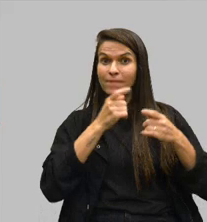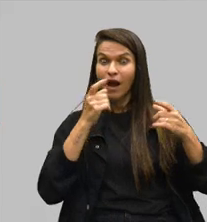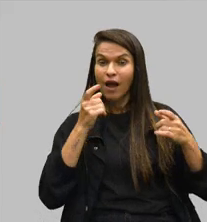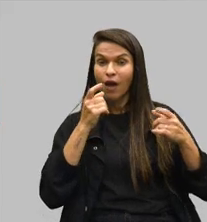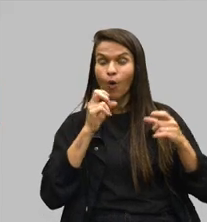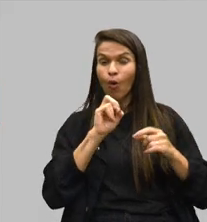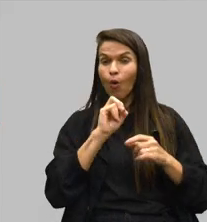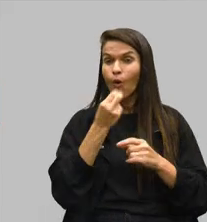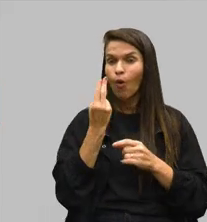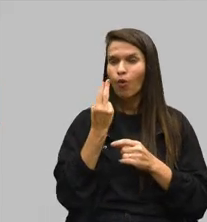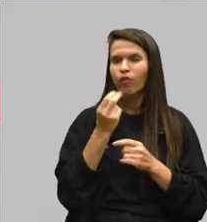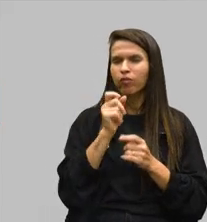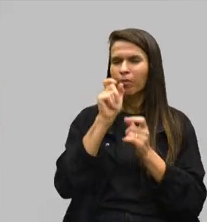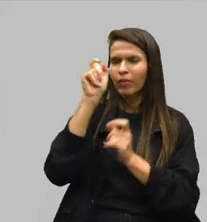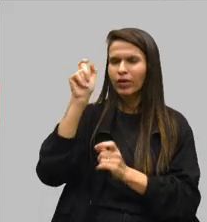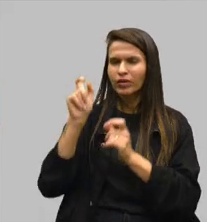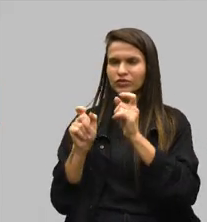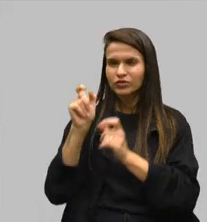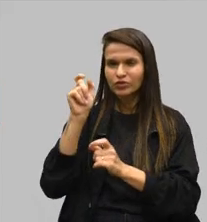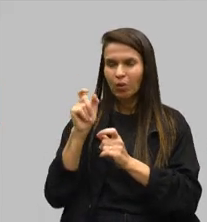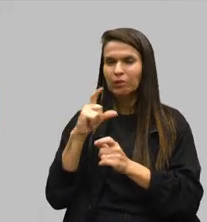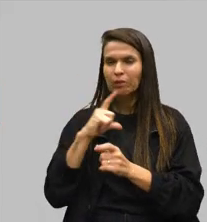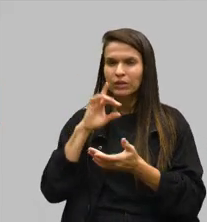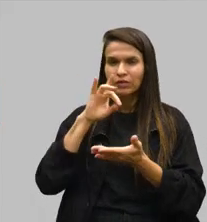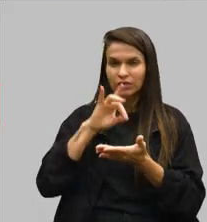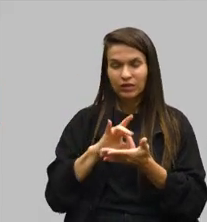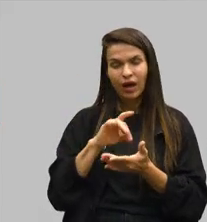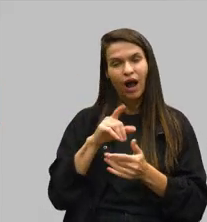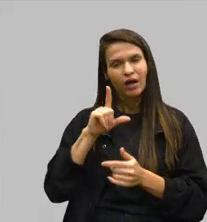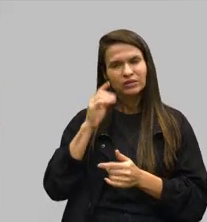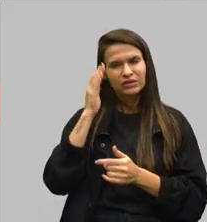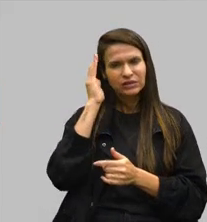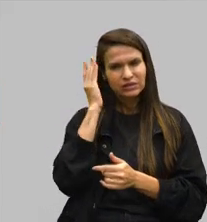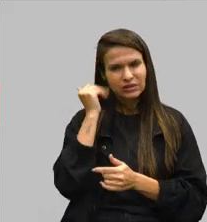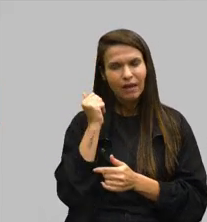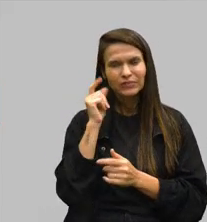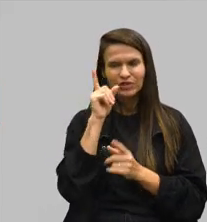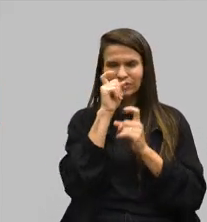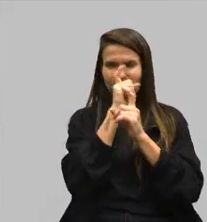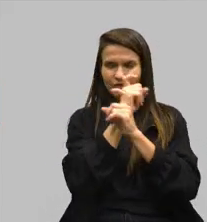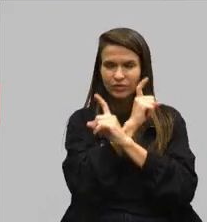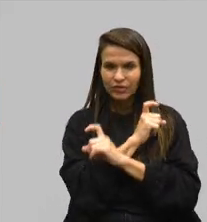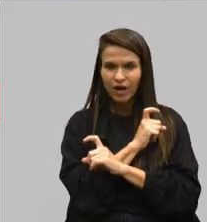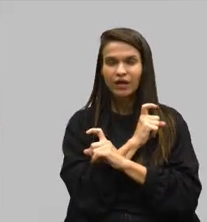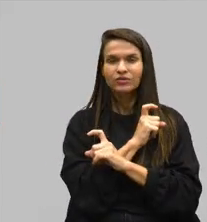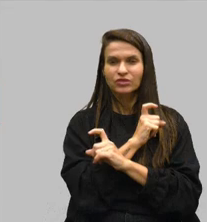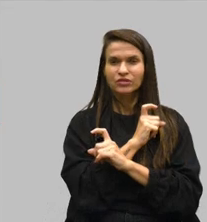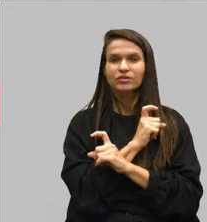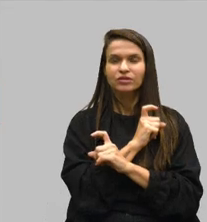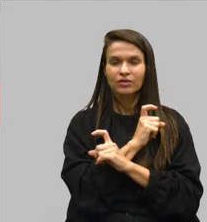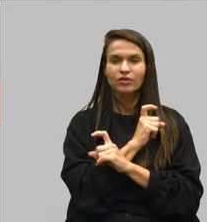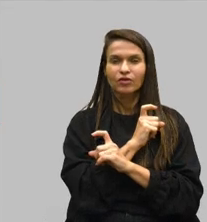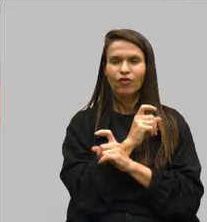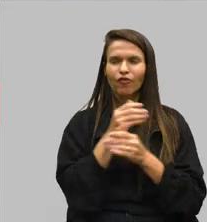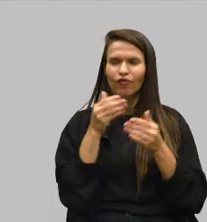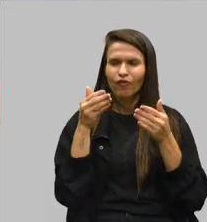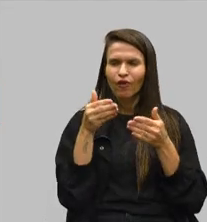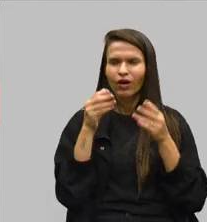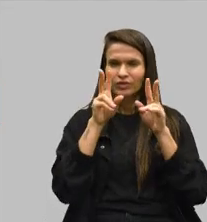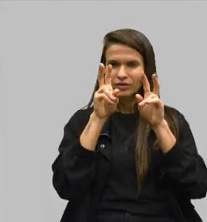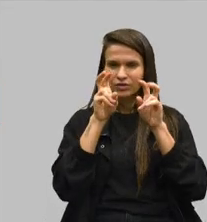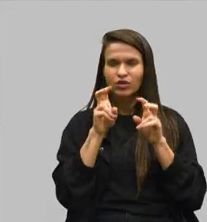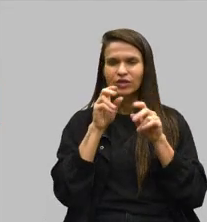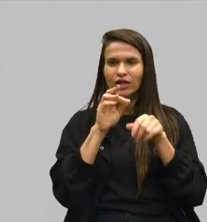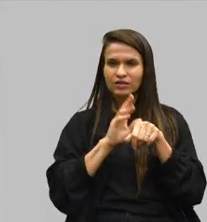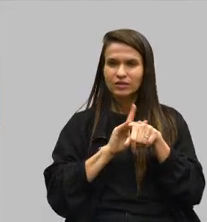número de casos? Porque antes a gente sabe da dificuldade, tantos tabus acerca das doenças